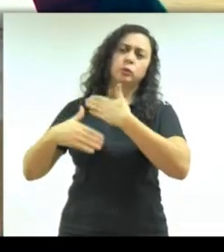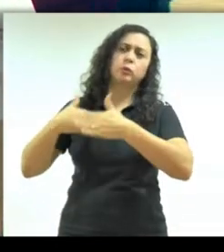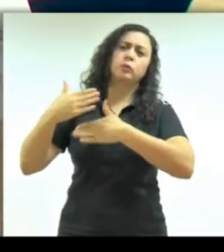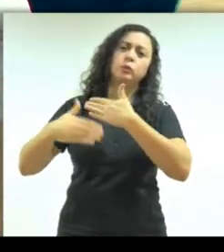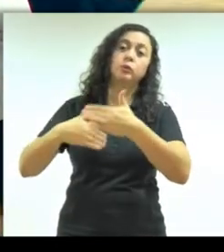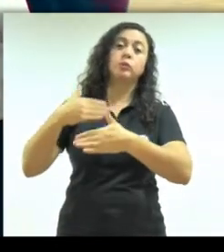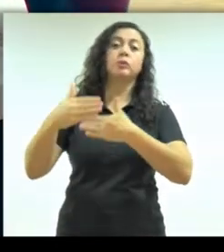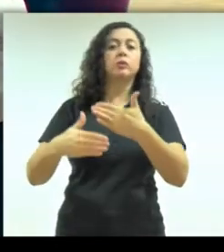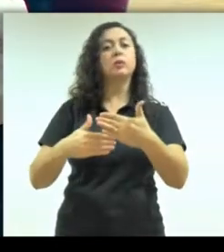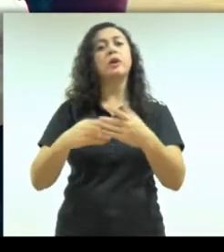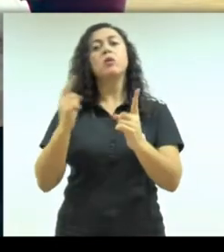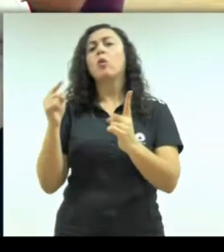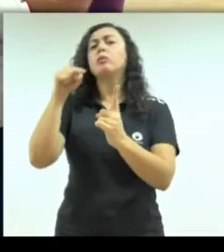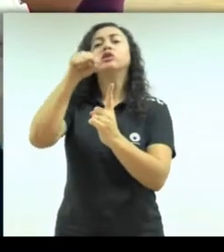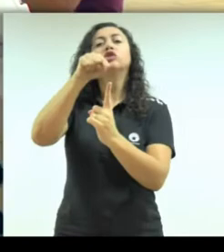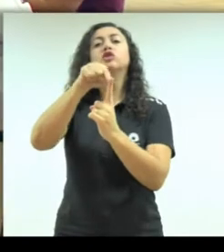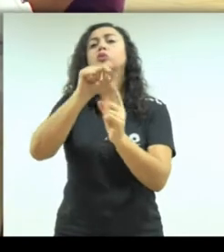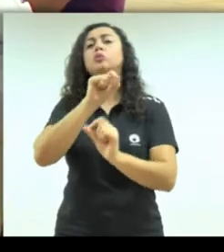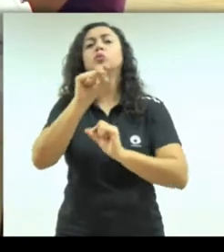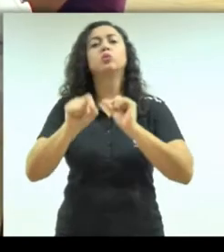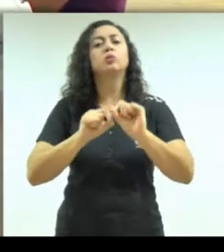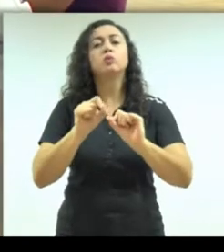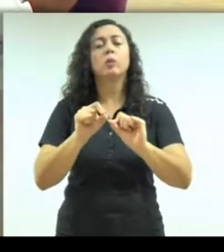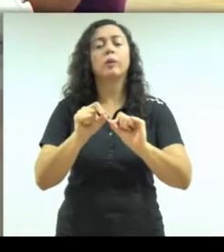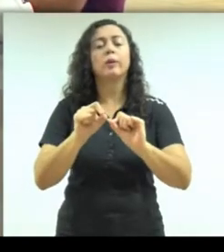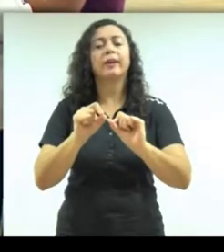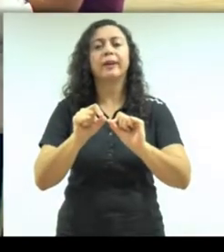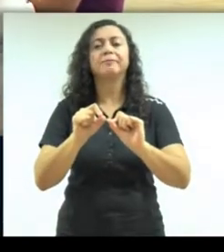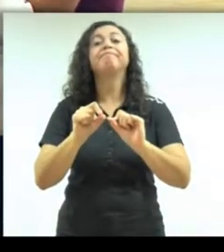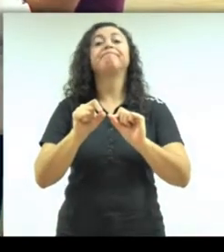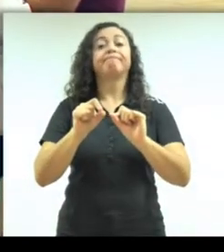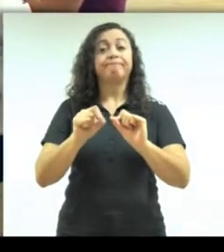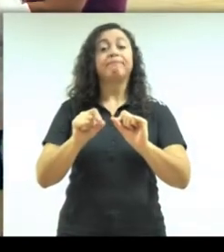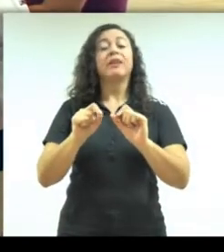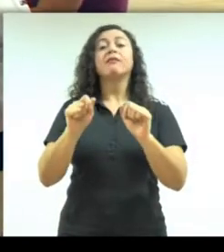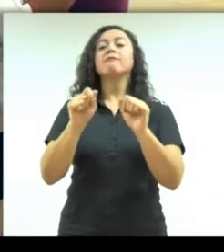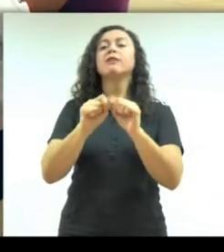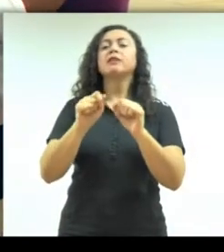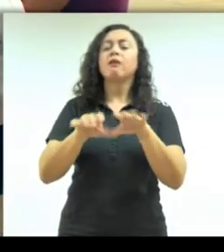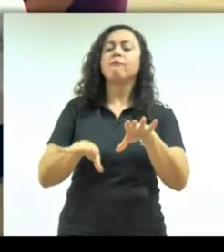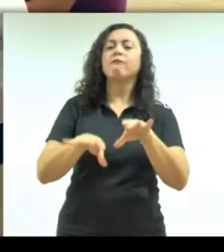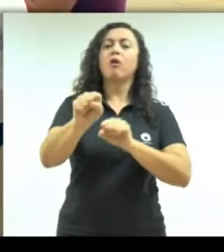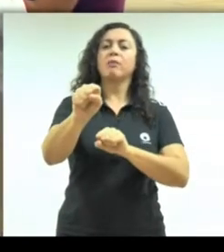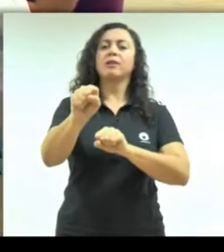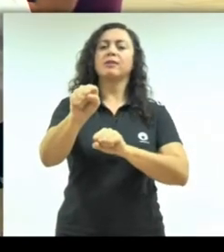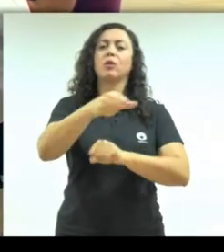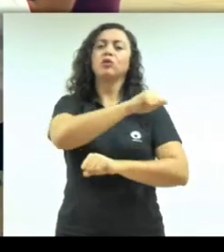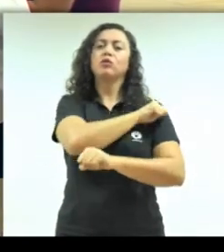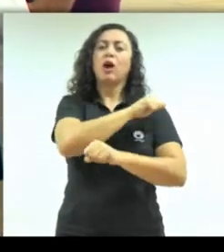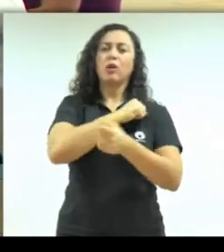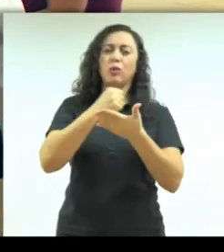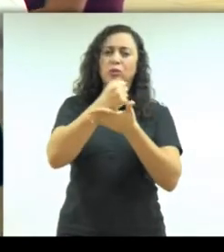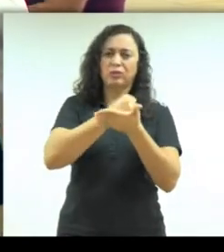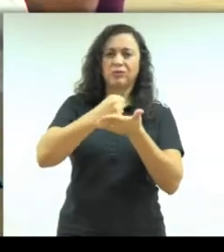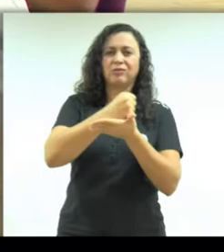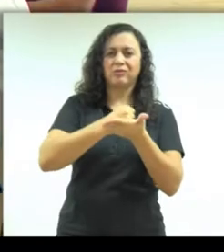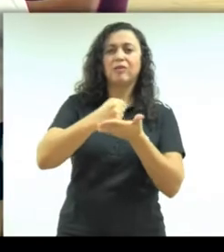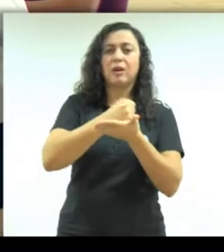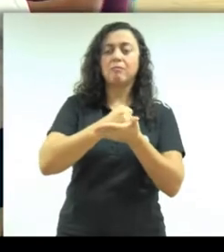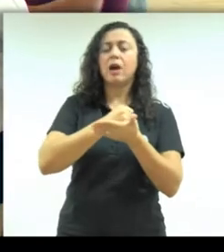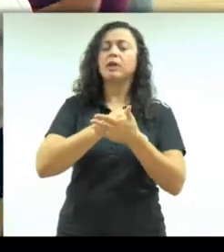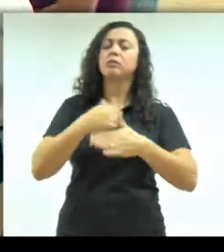E o intuito dele, o objetivo dele é fazer a formação do aluno de